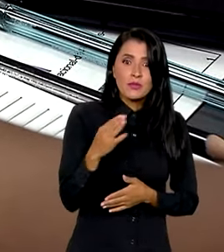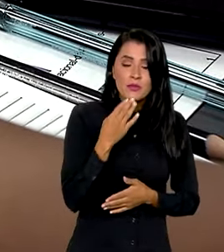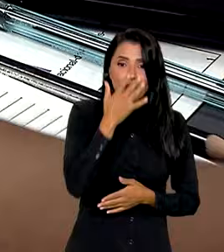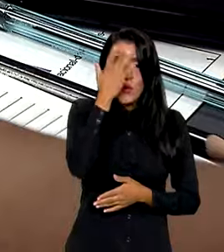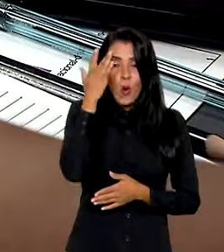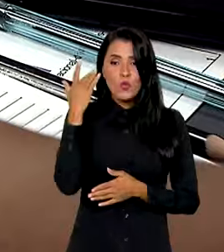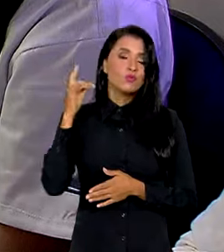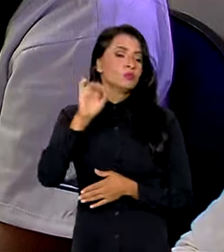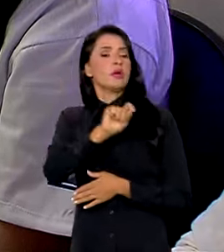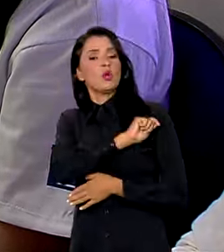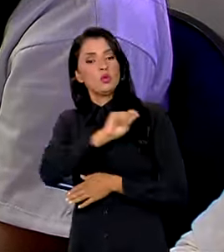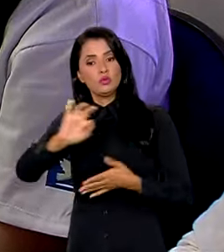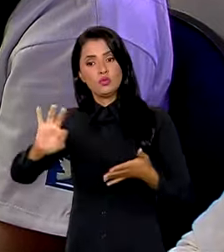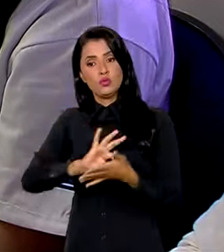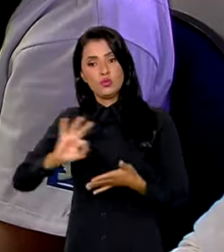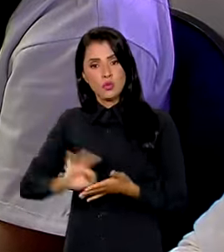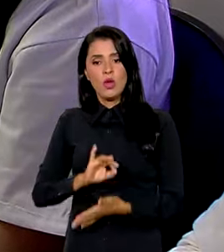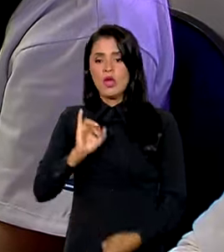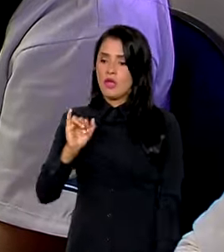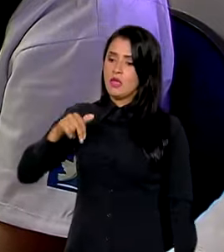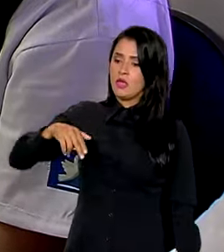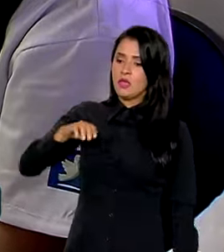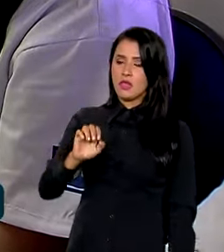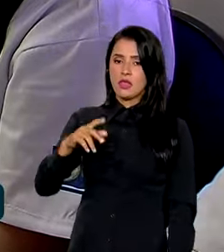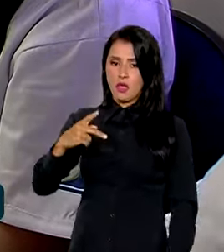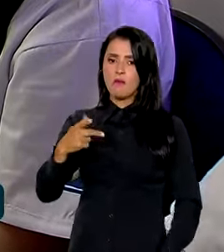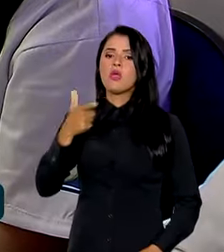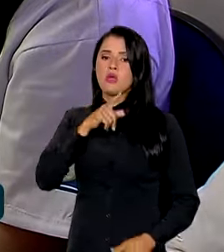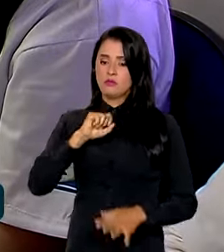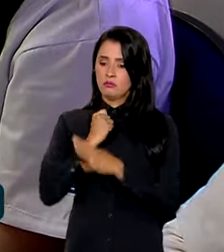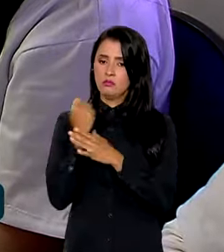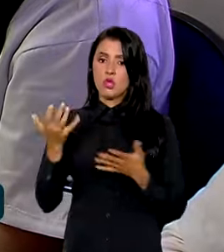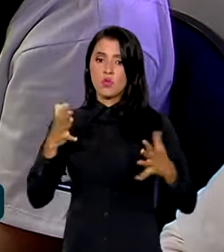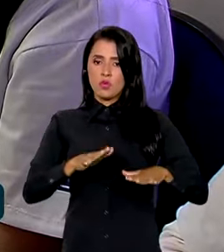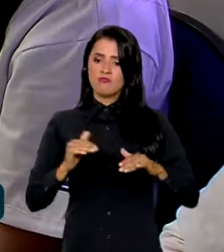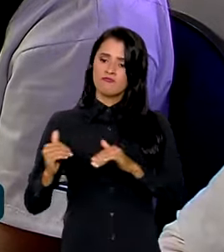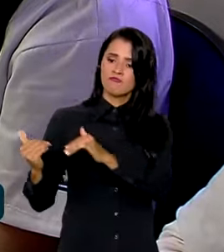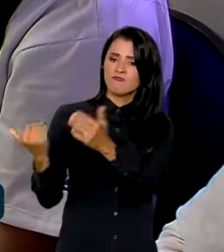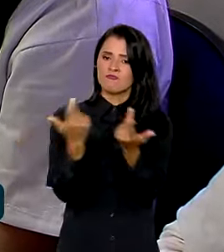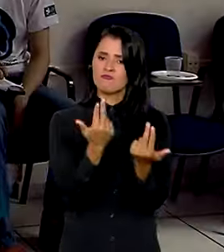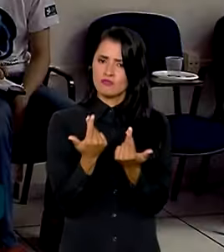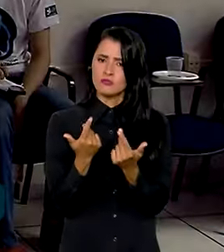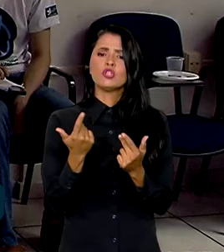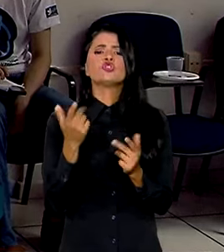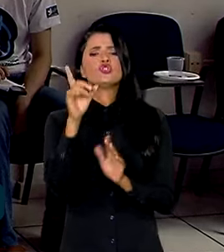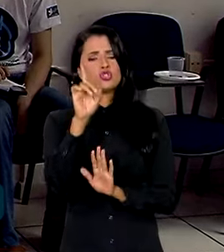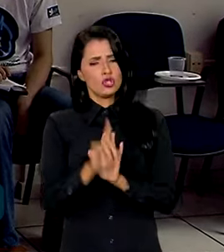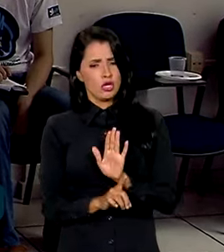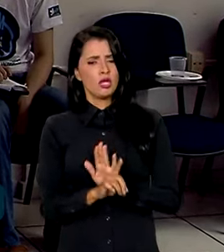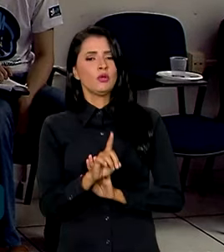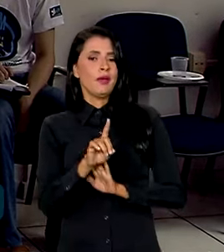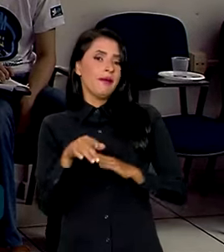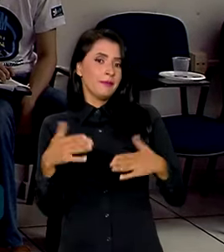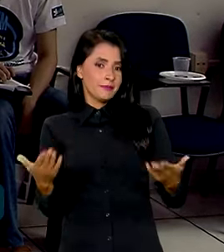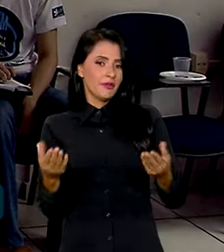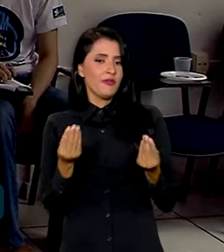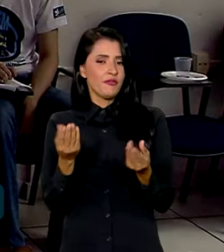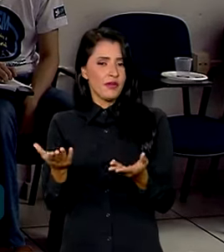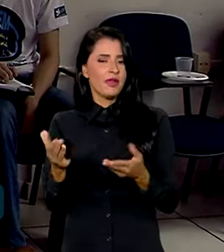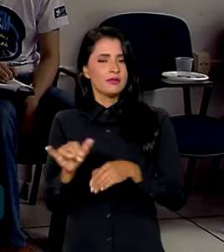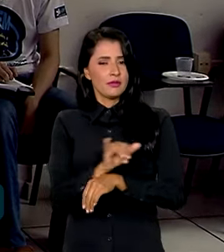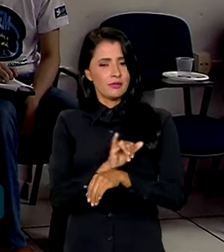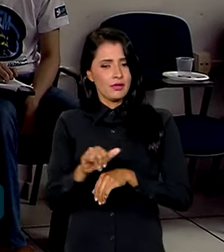estudantes inscritos, o Inep quer garantir a inclusão e a igualdade de direitos. E para isso, oferece